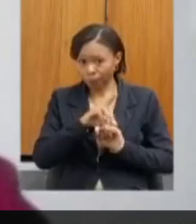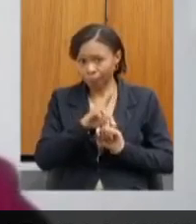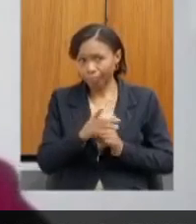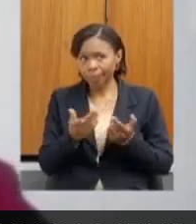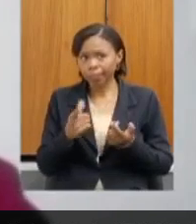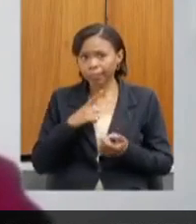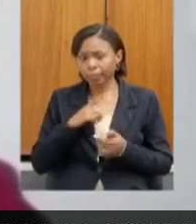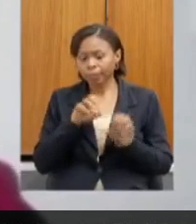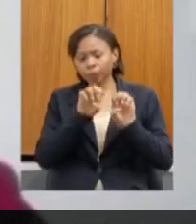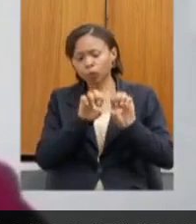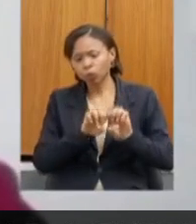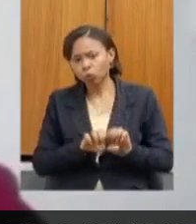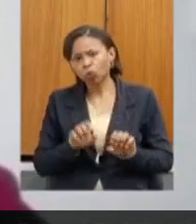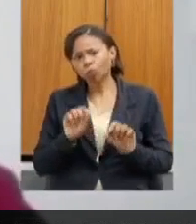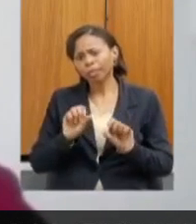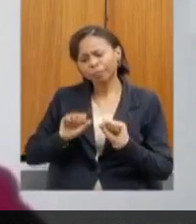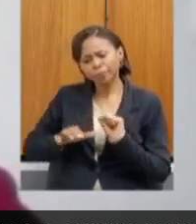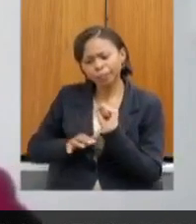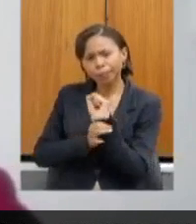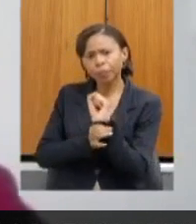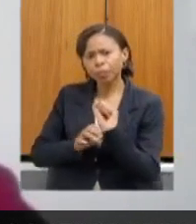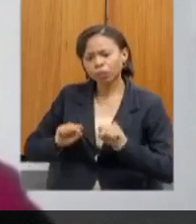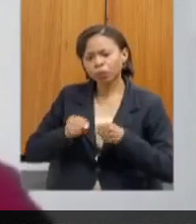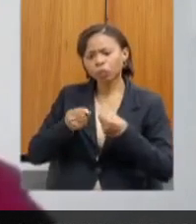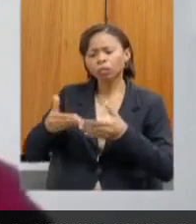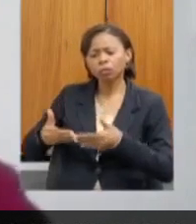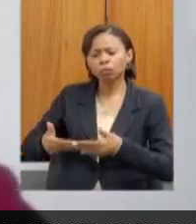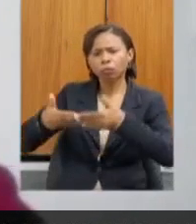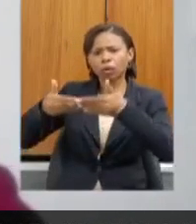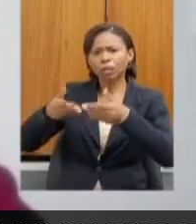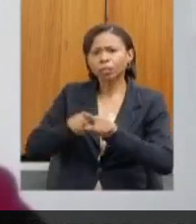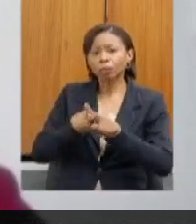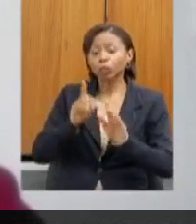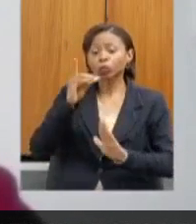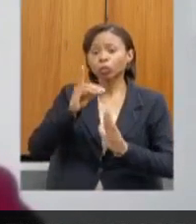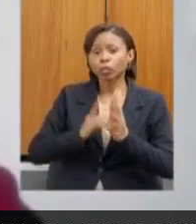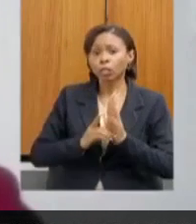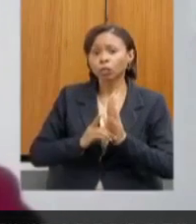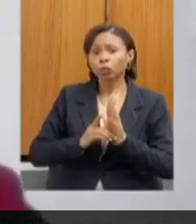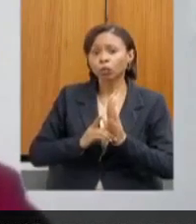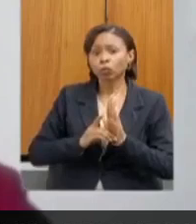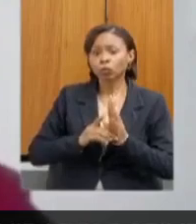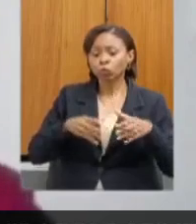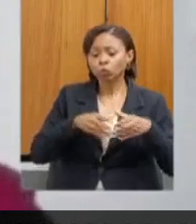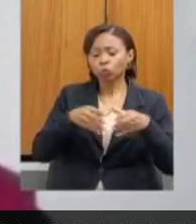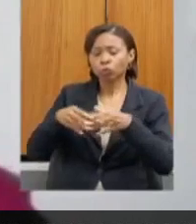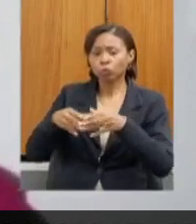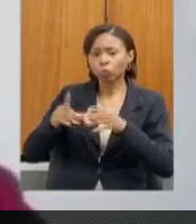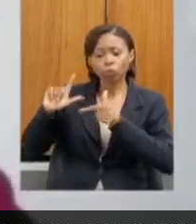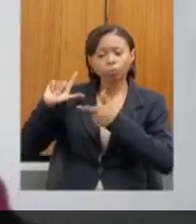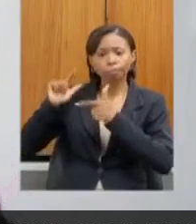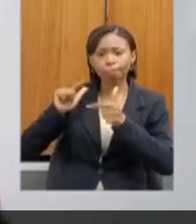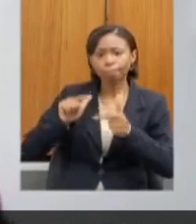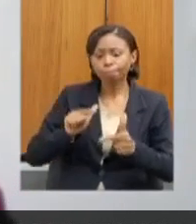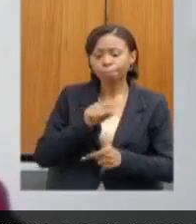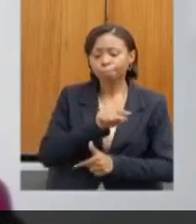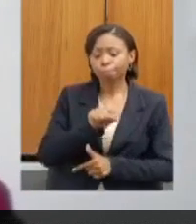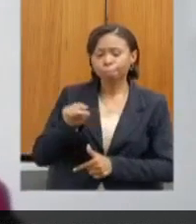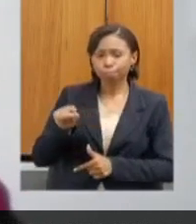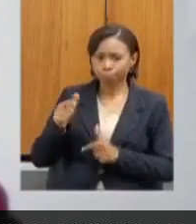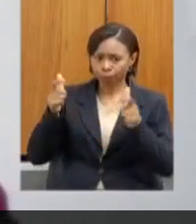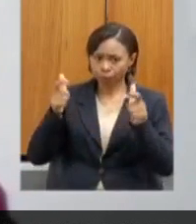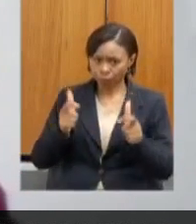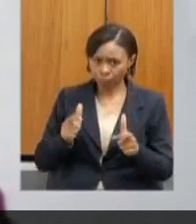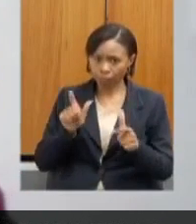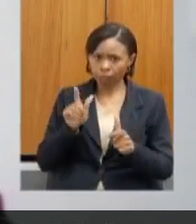legais, segurança de barragem e, sobretudo, o direito dos povos atingidos desses territórios, no caso da mineradora SAM e da hidrelétrica lá